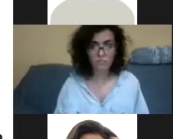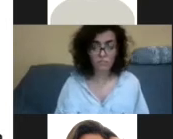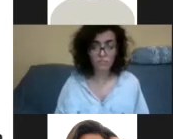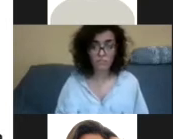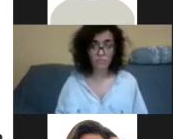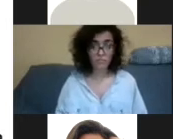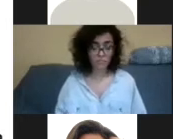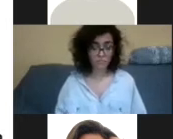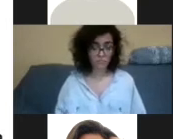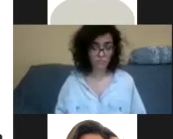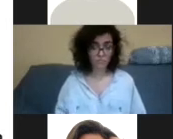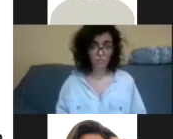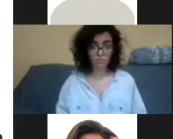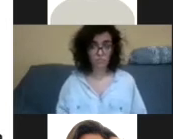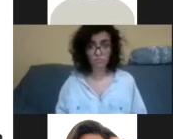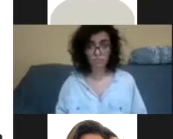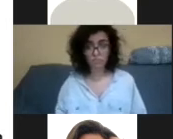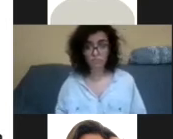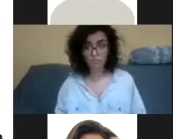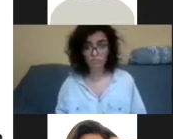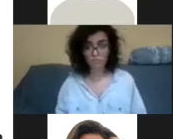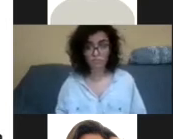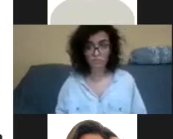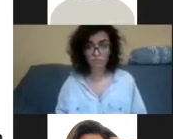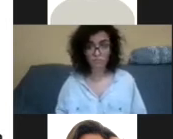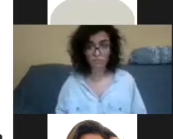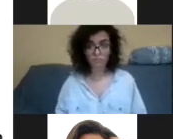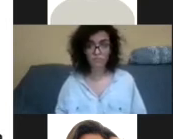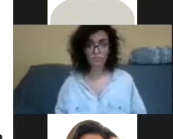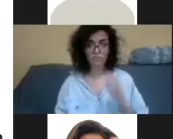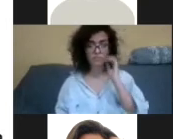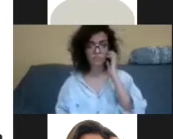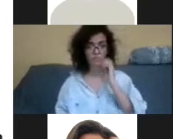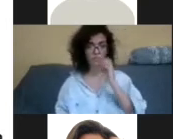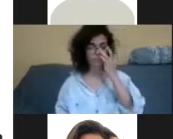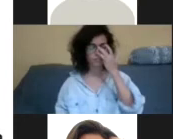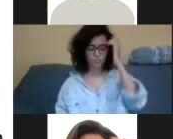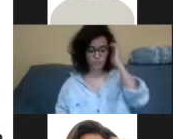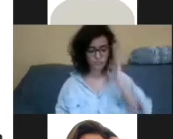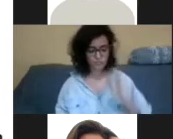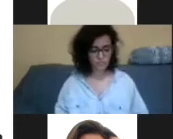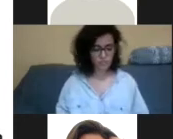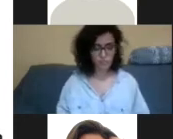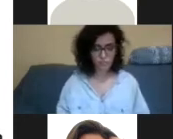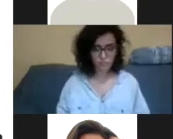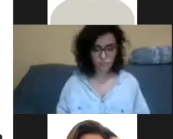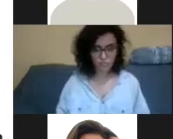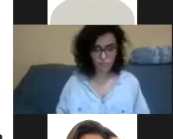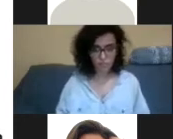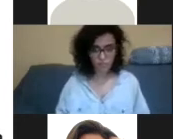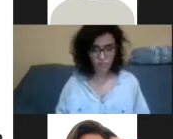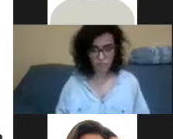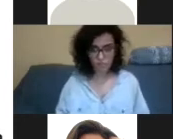eu me aproximei da rede PCD, né? Por conta de... O que eu quero é sempre pessoas da comunidade